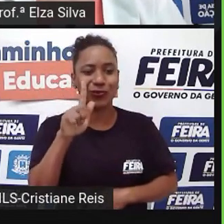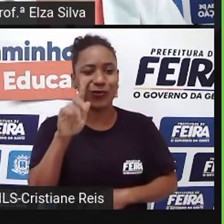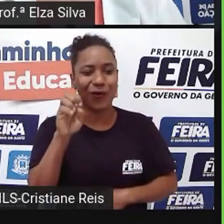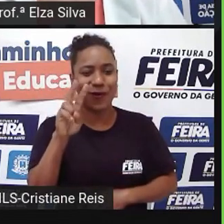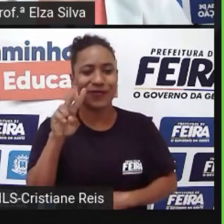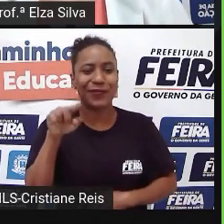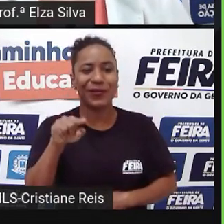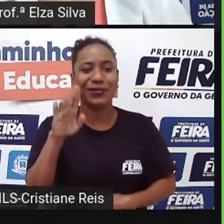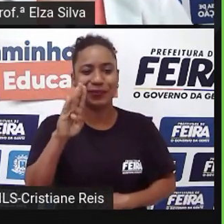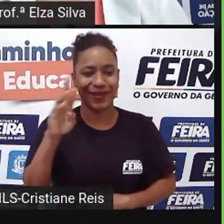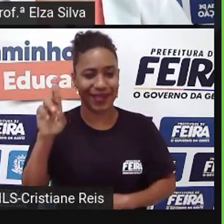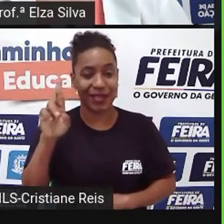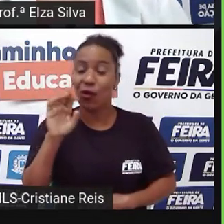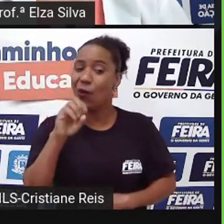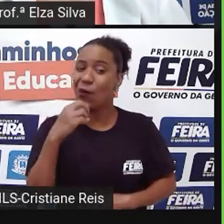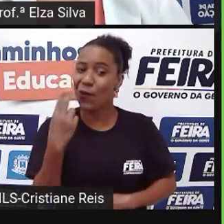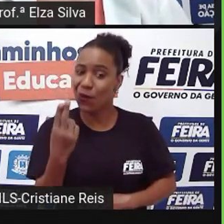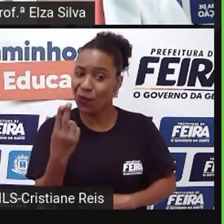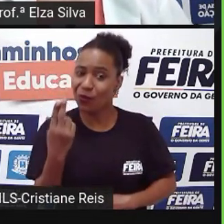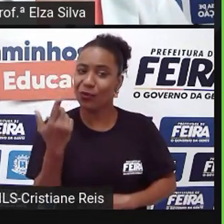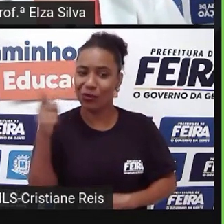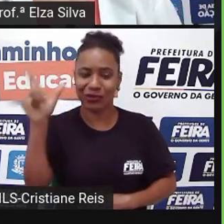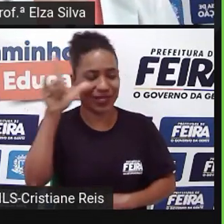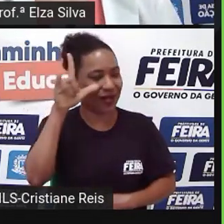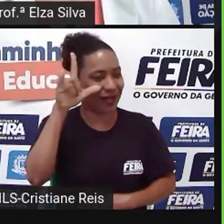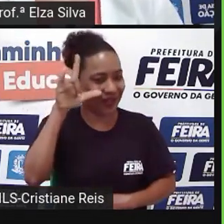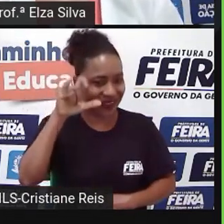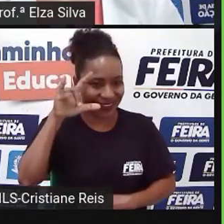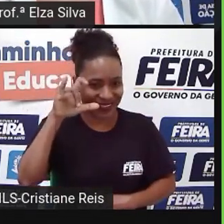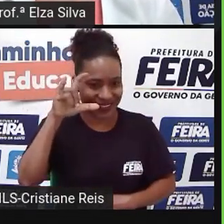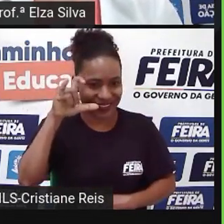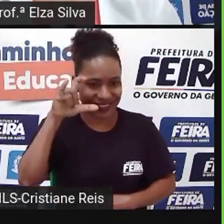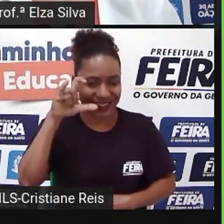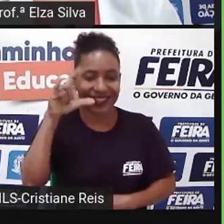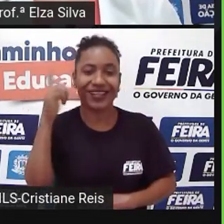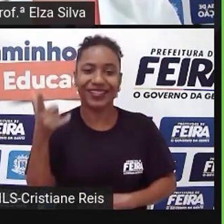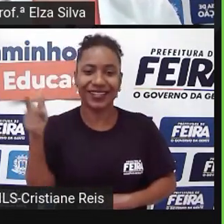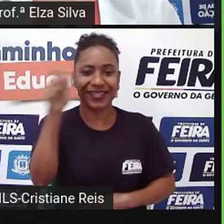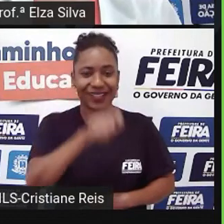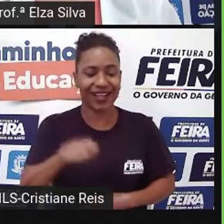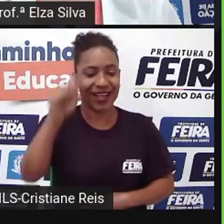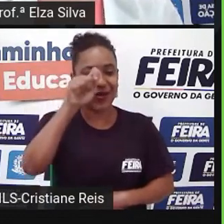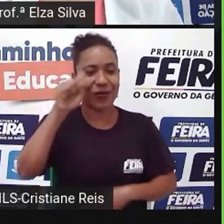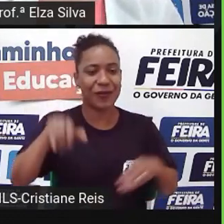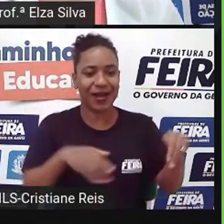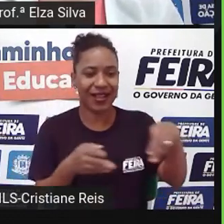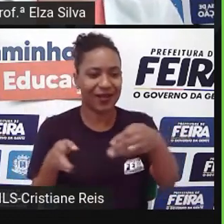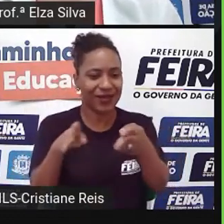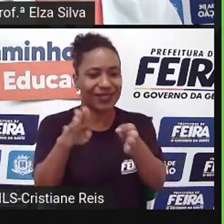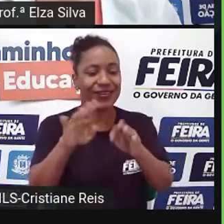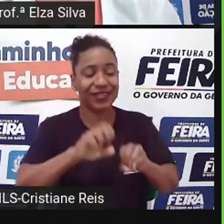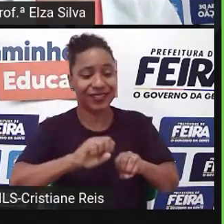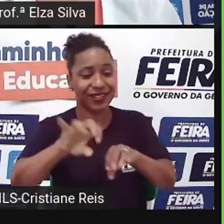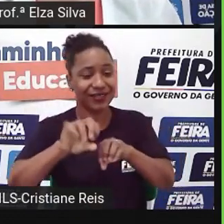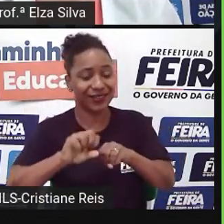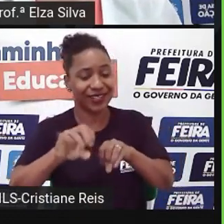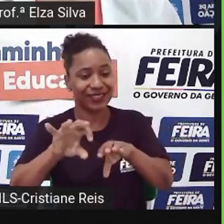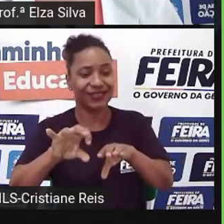BR Ou se você preferir para o nosso Instagram Arroba Caminhos da Educa